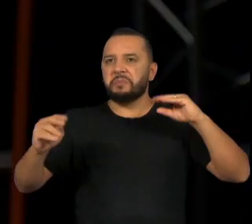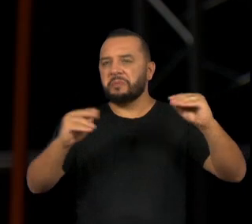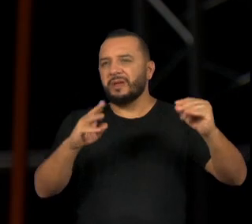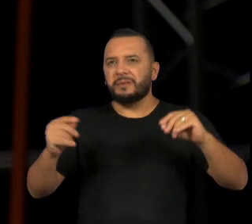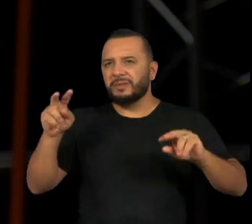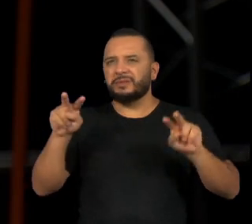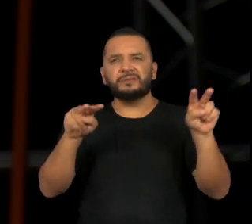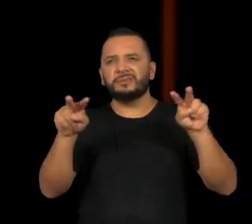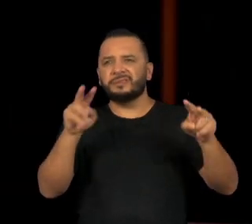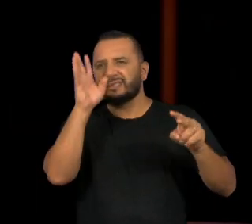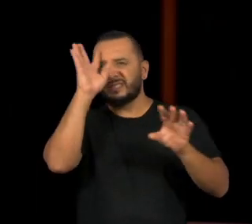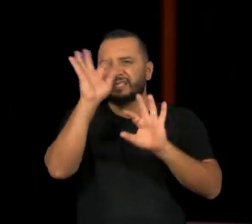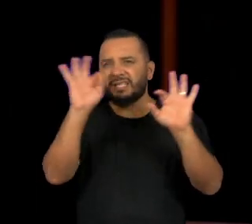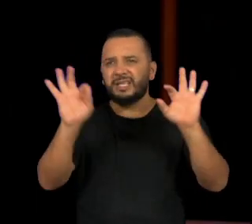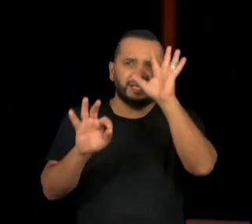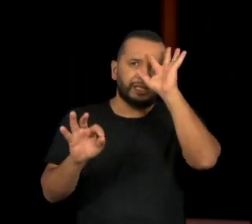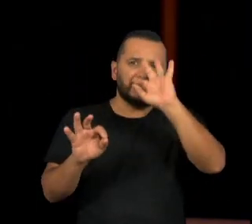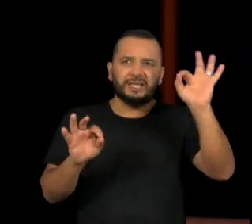entender.